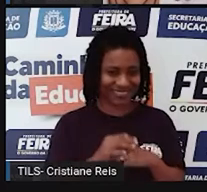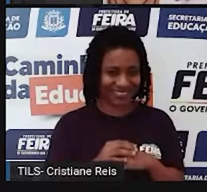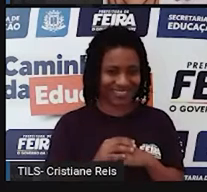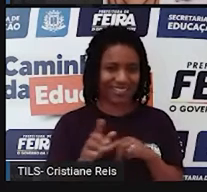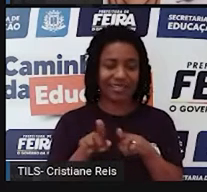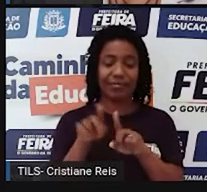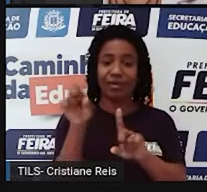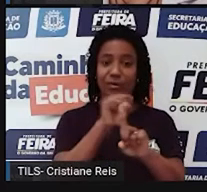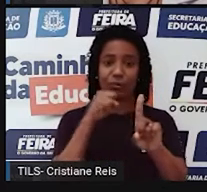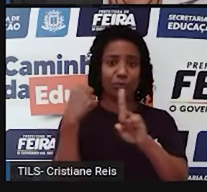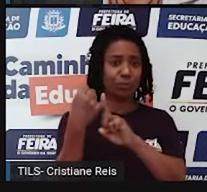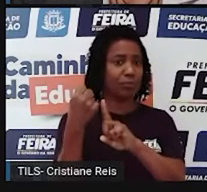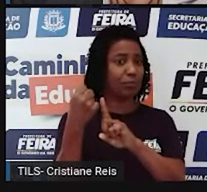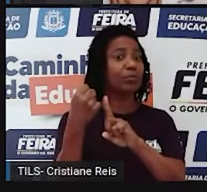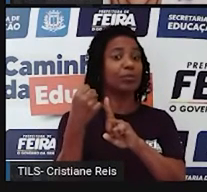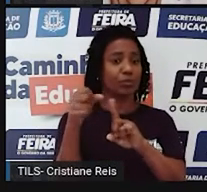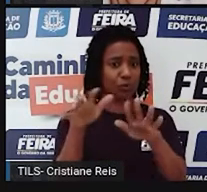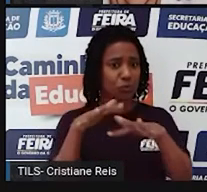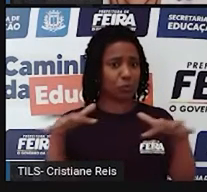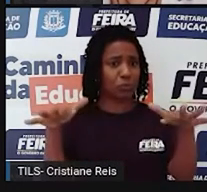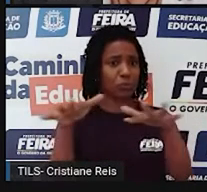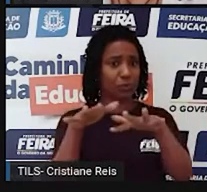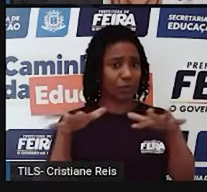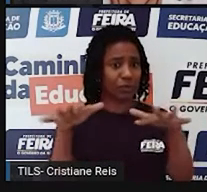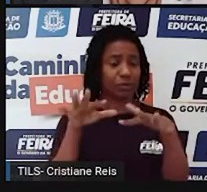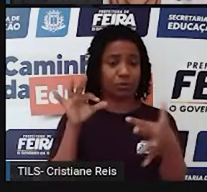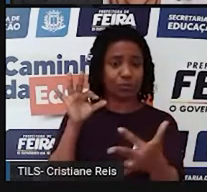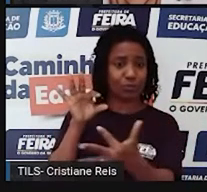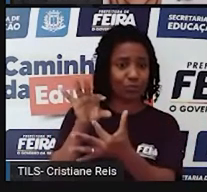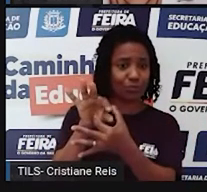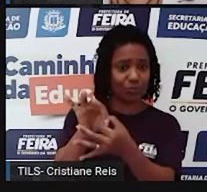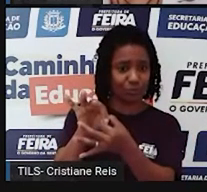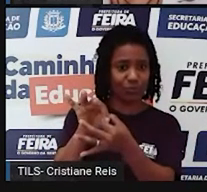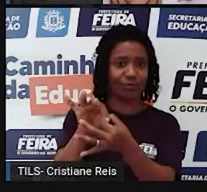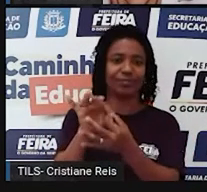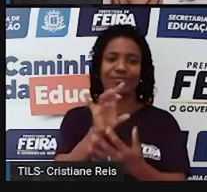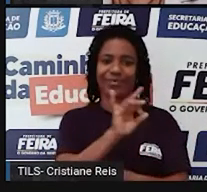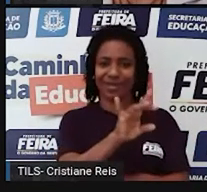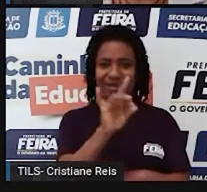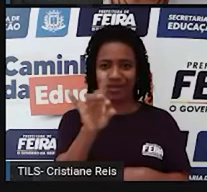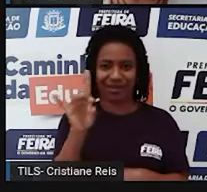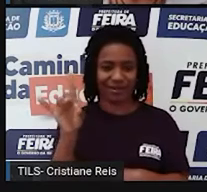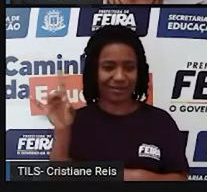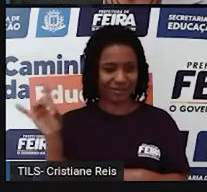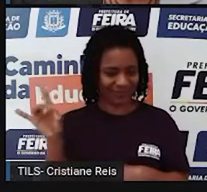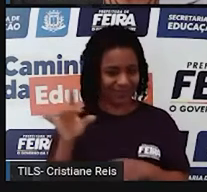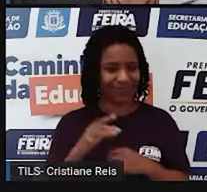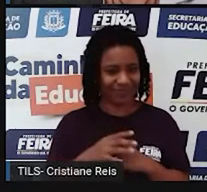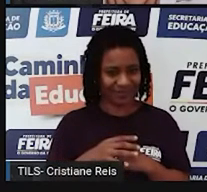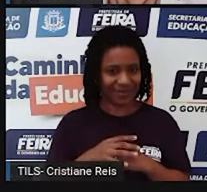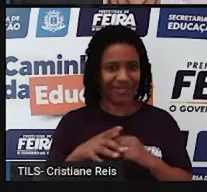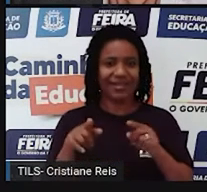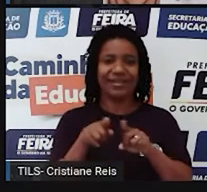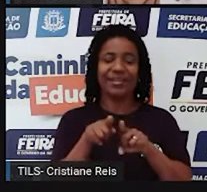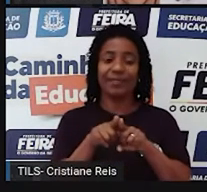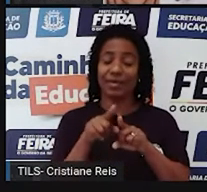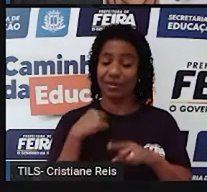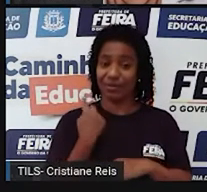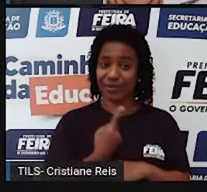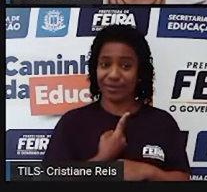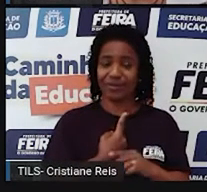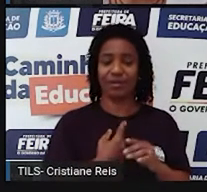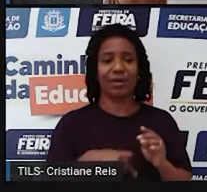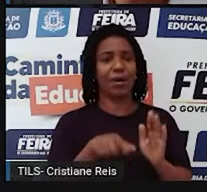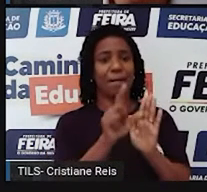para a interação em classe, conforme a complexidade dos vocábulos. Além disso, vamos explorar